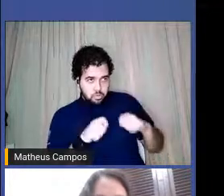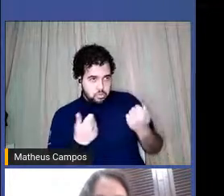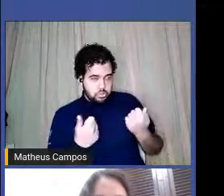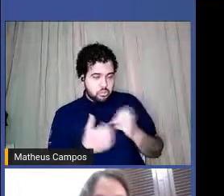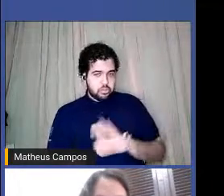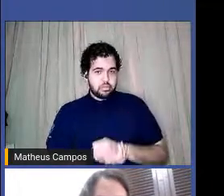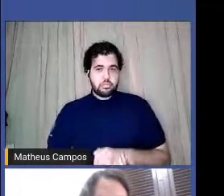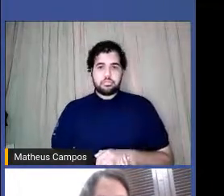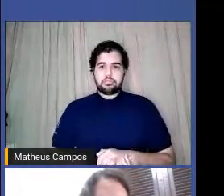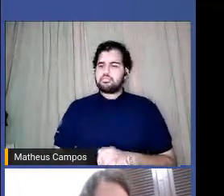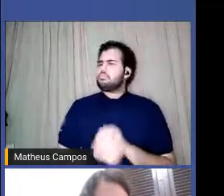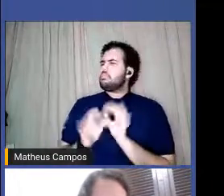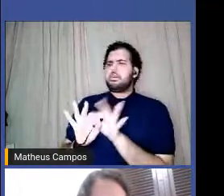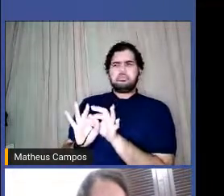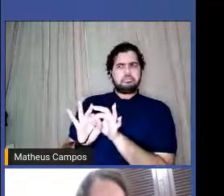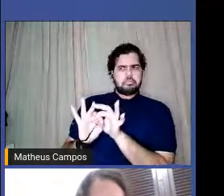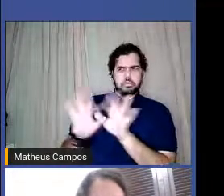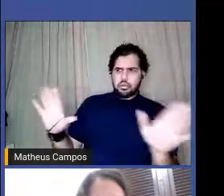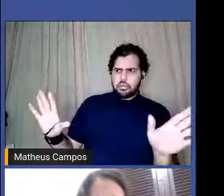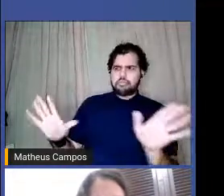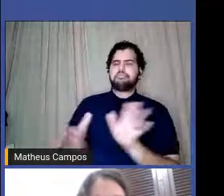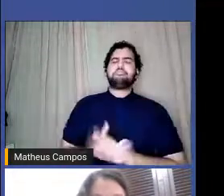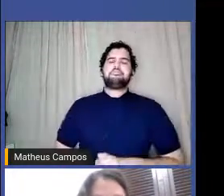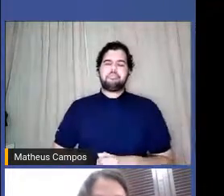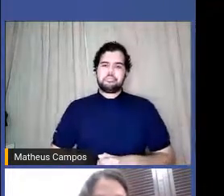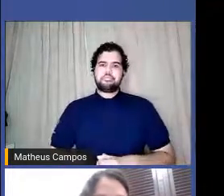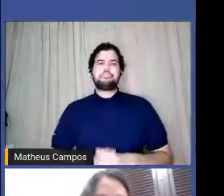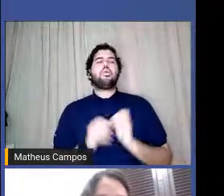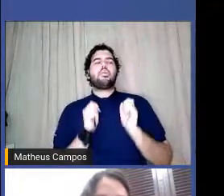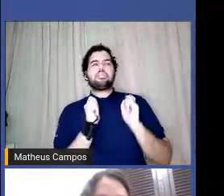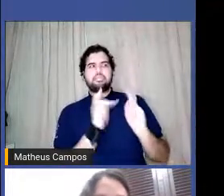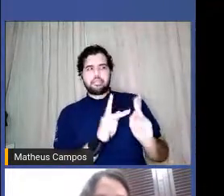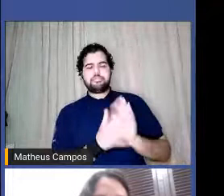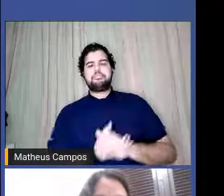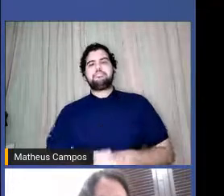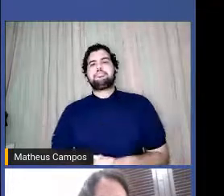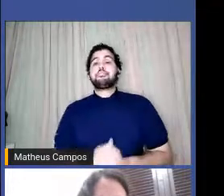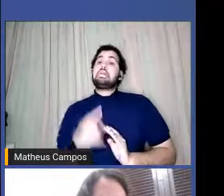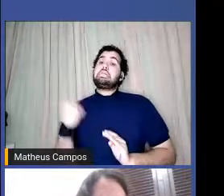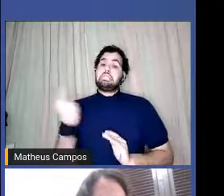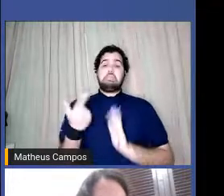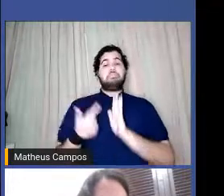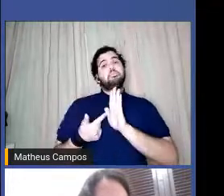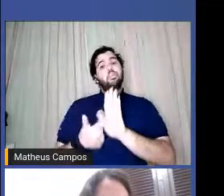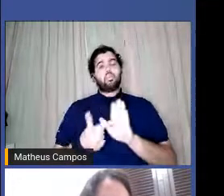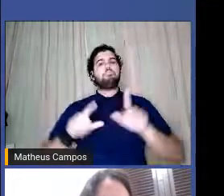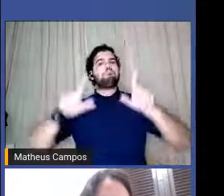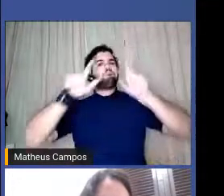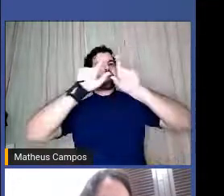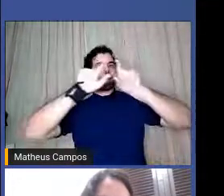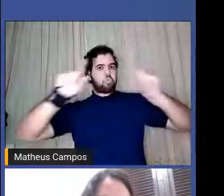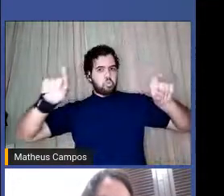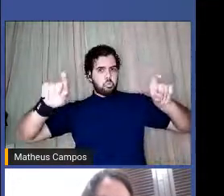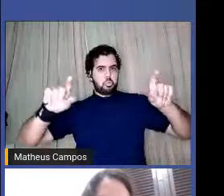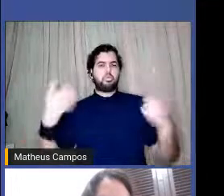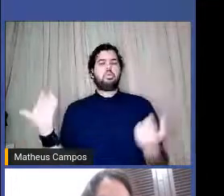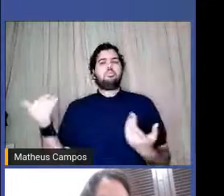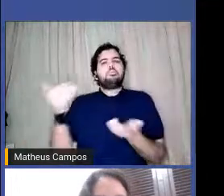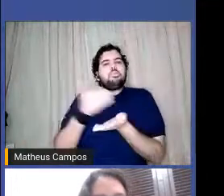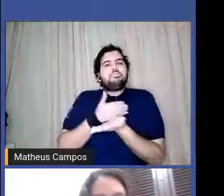Dá vontade. Tá. Então, a gente trouxe uma frase pra vocês, né? No começo da